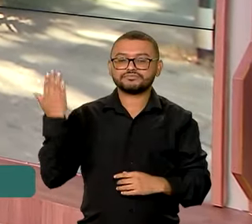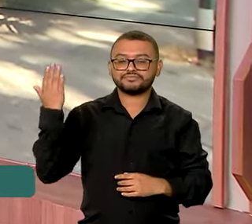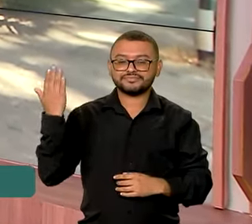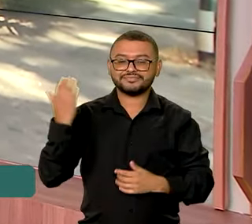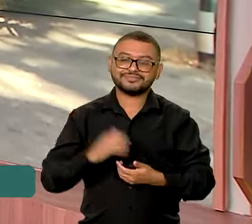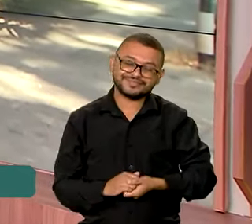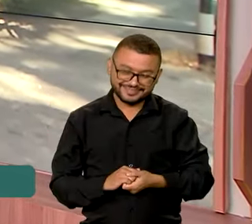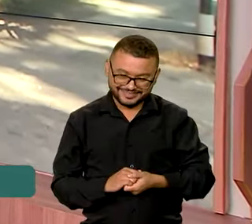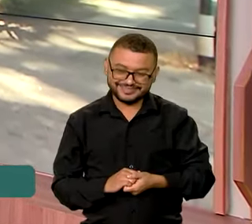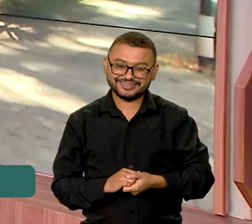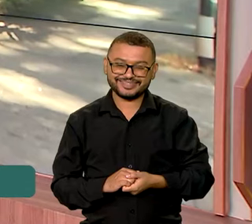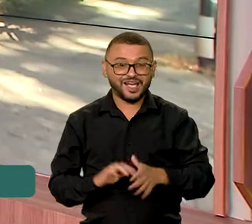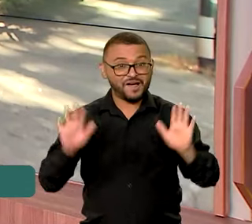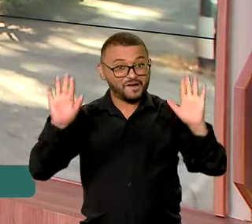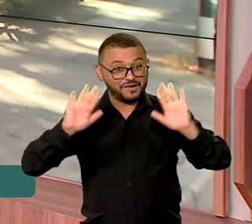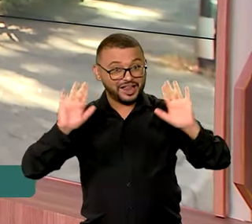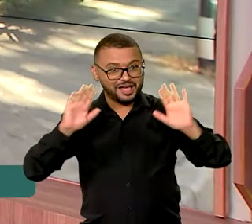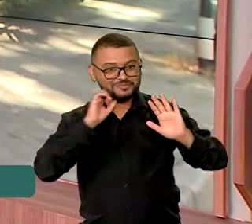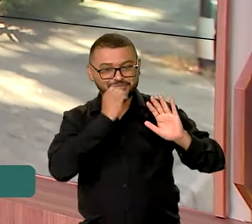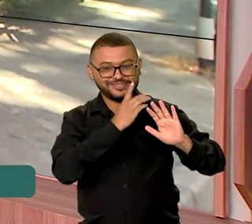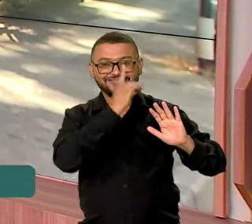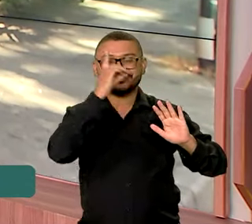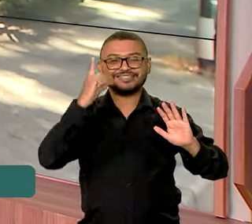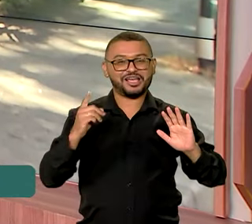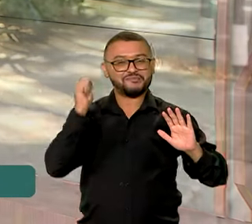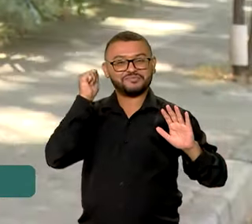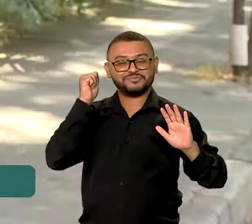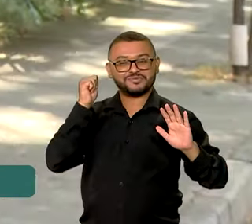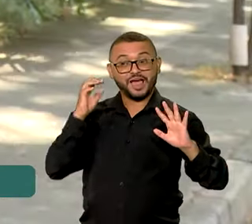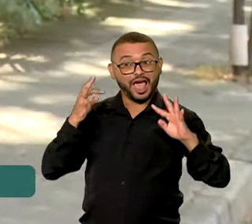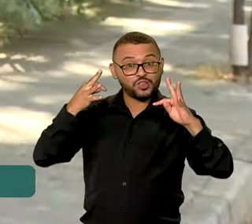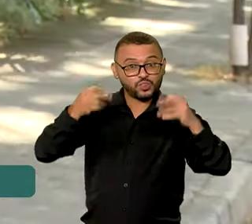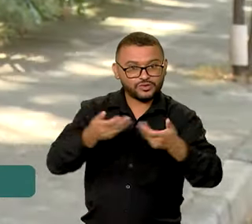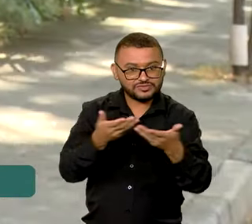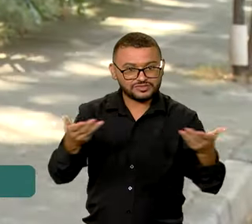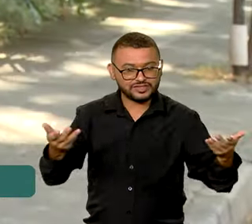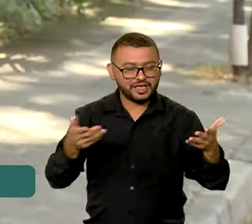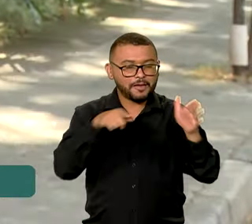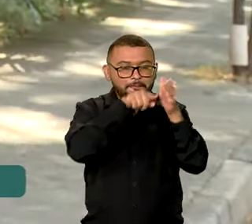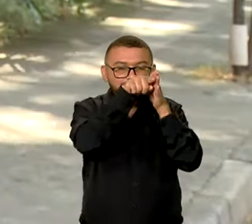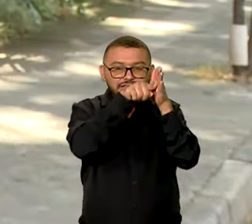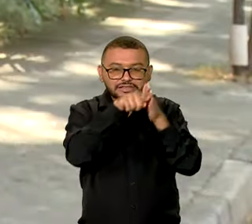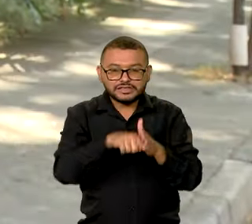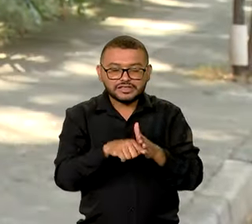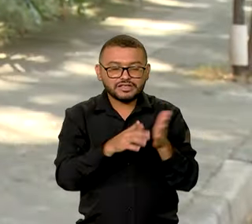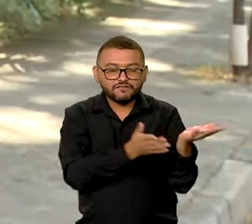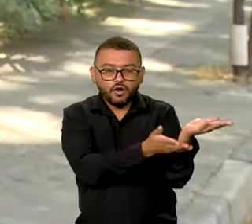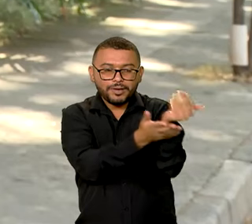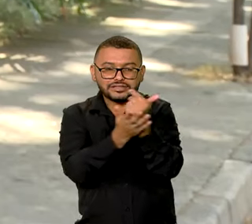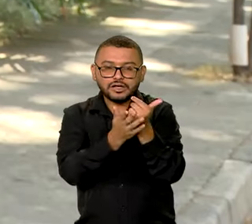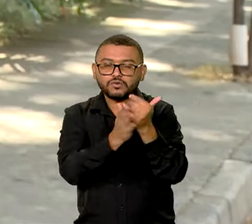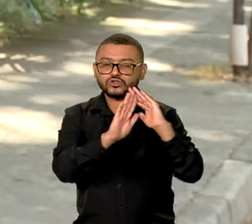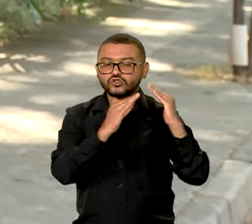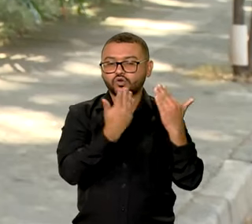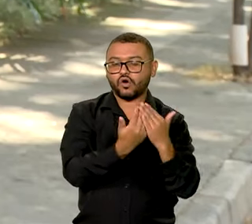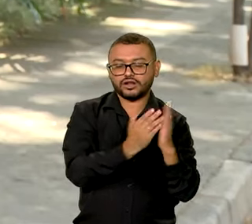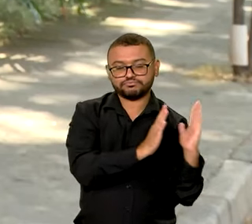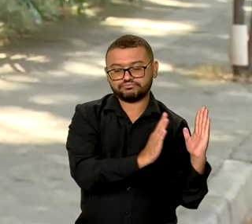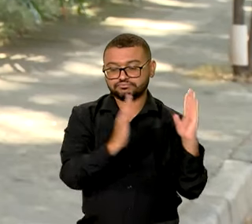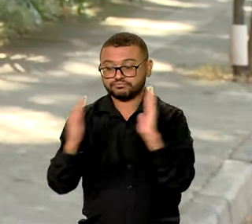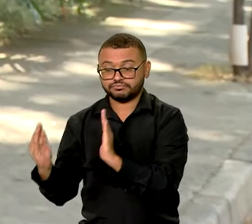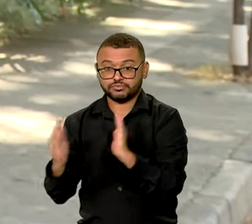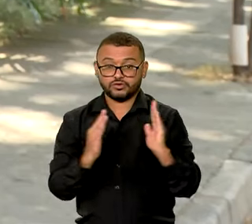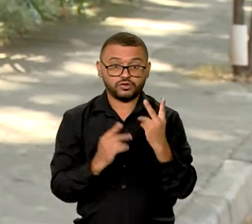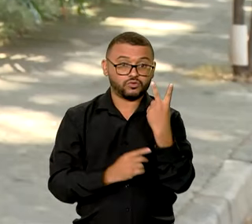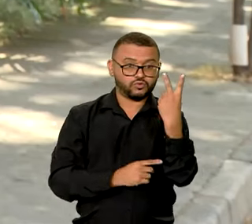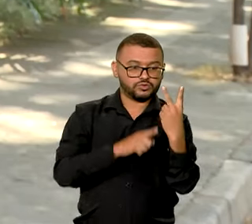Oi, Vanessa. Bom dia a você, bom dia a todos. O Censo Escolar da Educação Básica é dividido em duas etapas. Como você